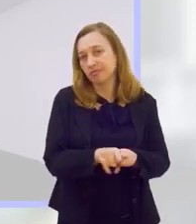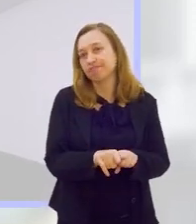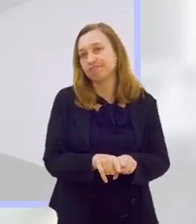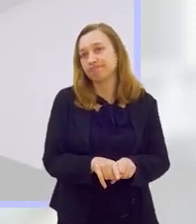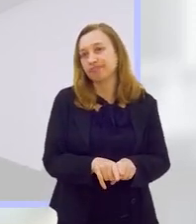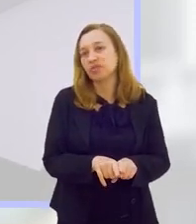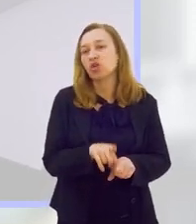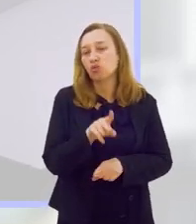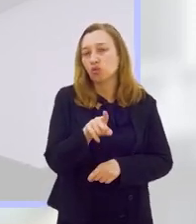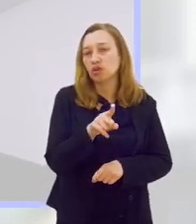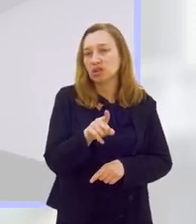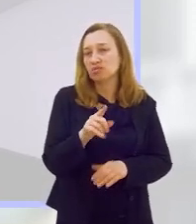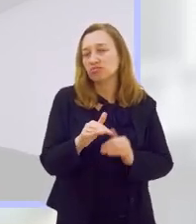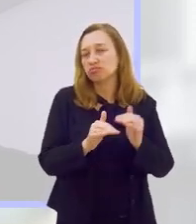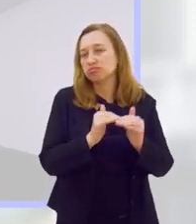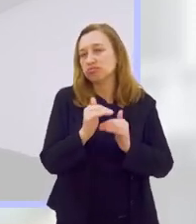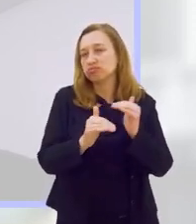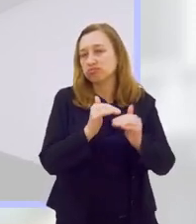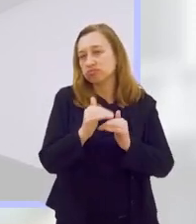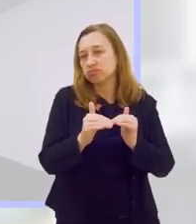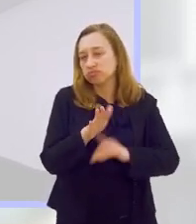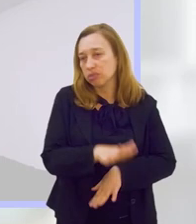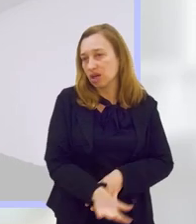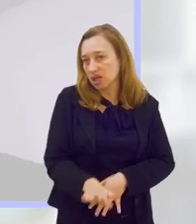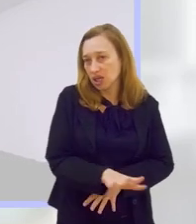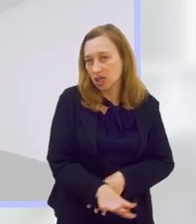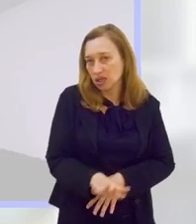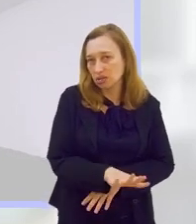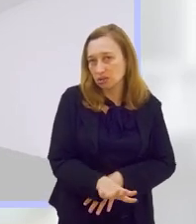Porque quando você desenvolve, hoje a criança,